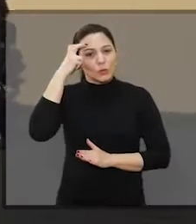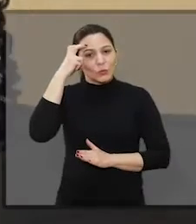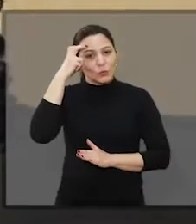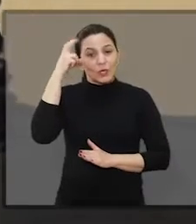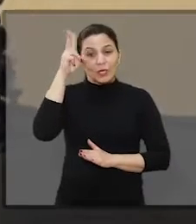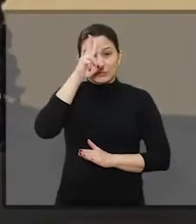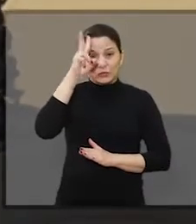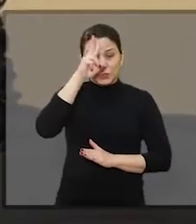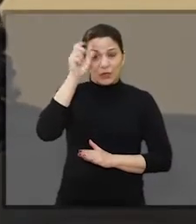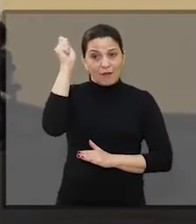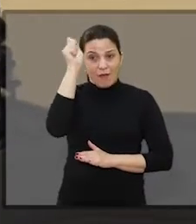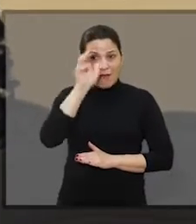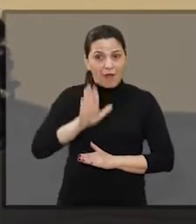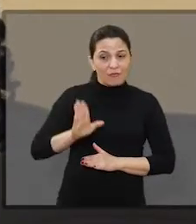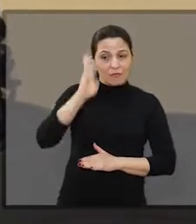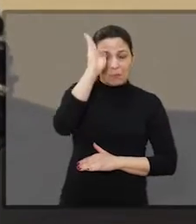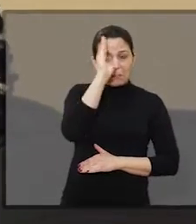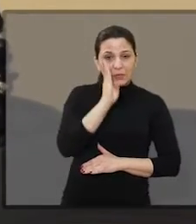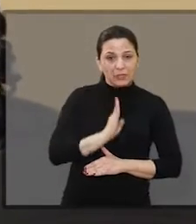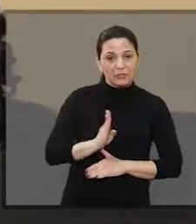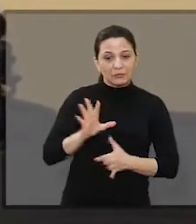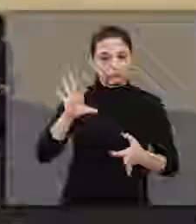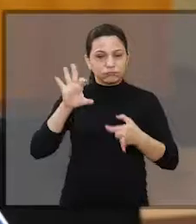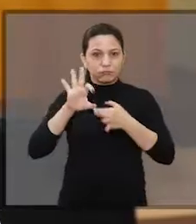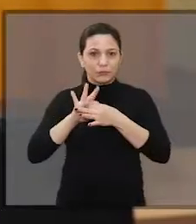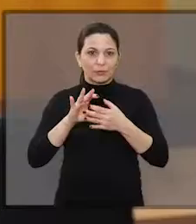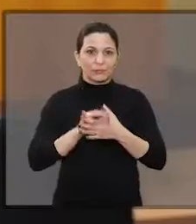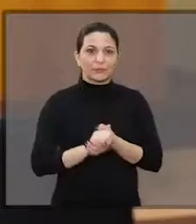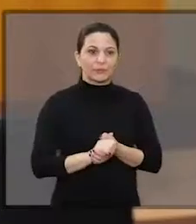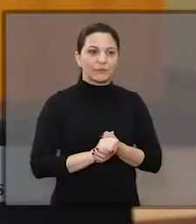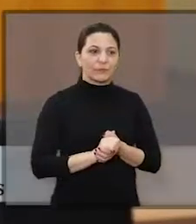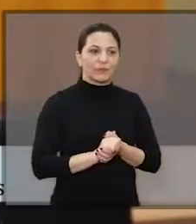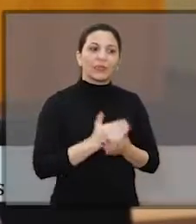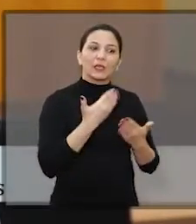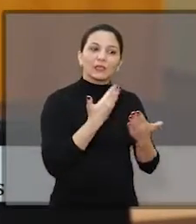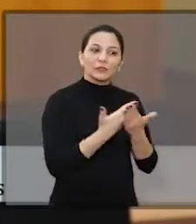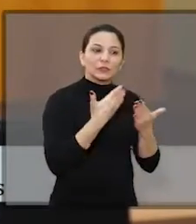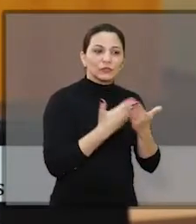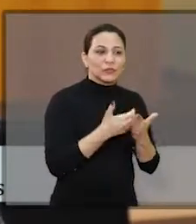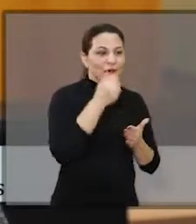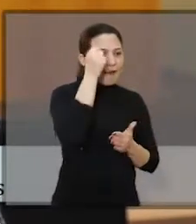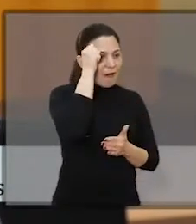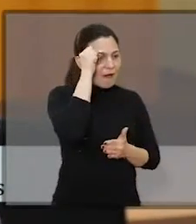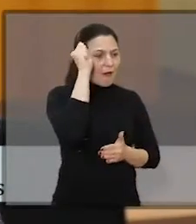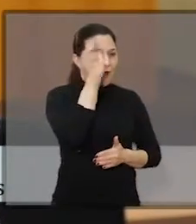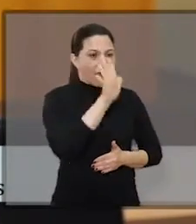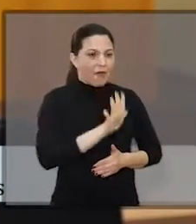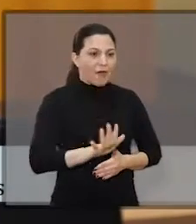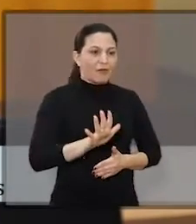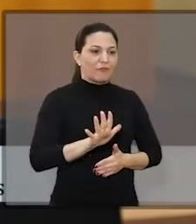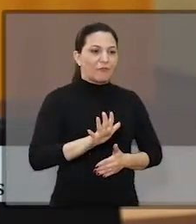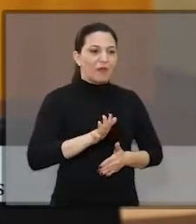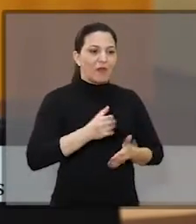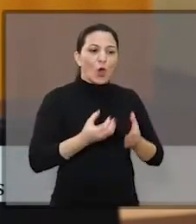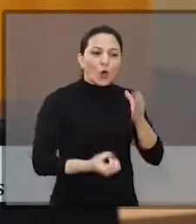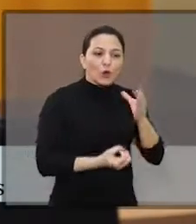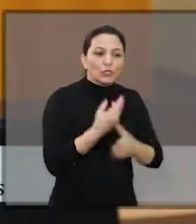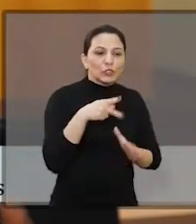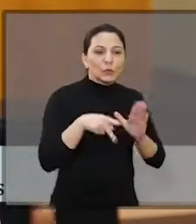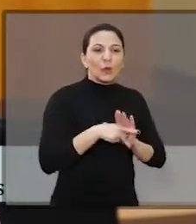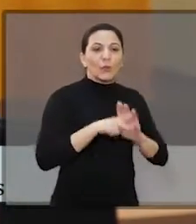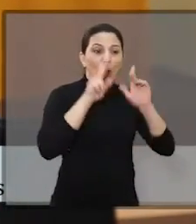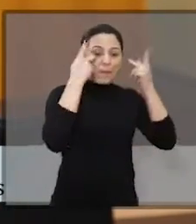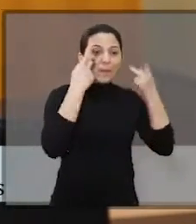cultural e histórica entre Brasil e África. Estudar africanidades hoje é entender que a África é o berço da humanidade,